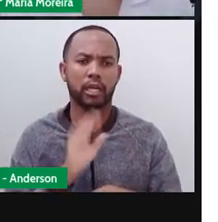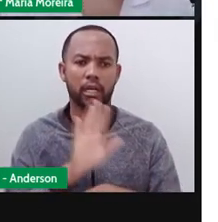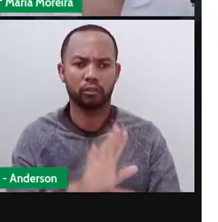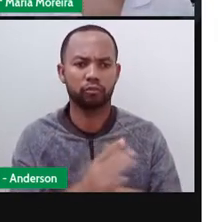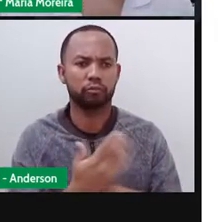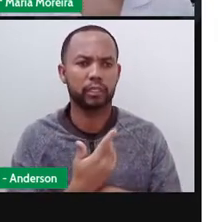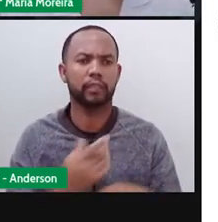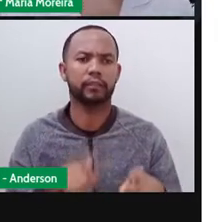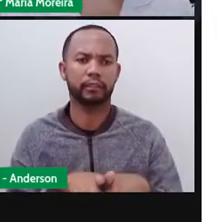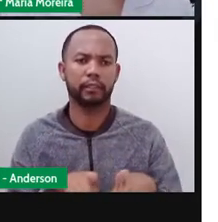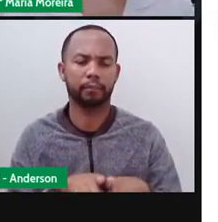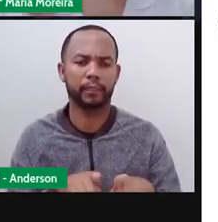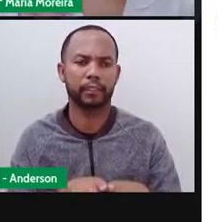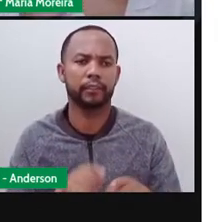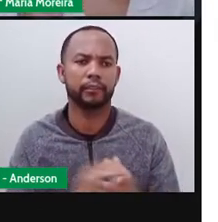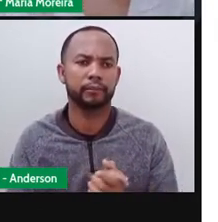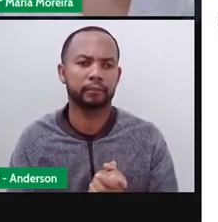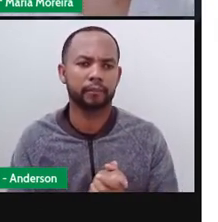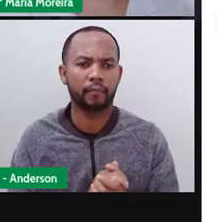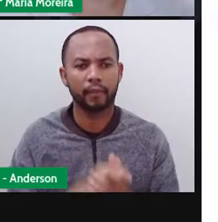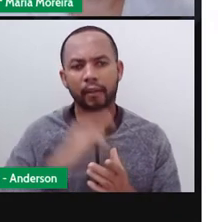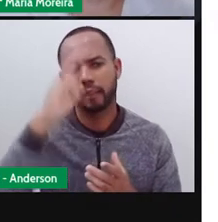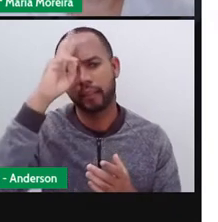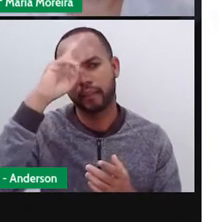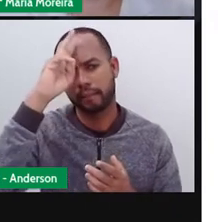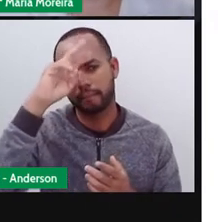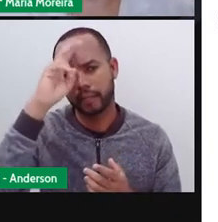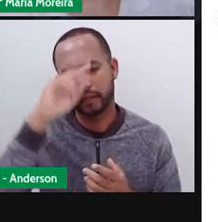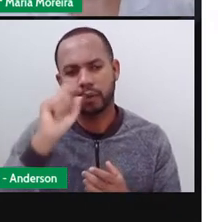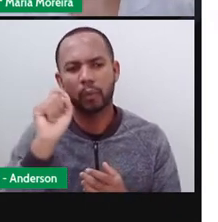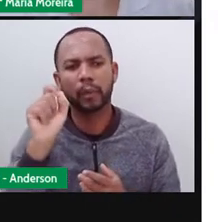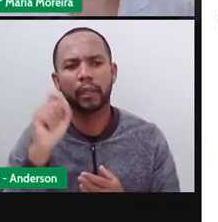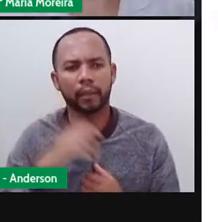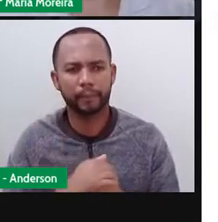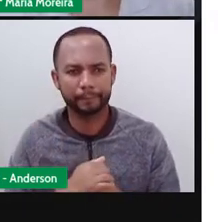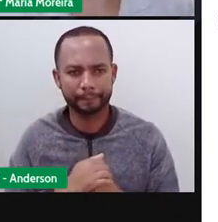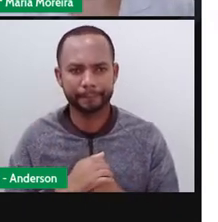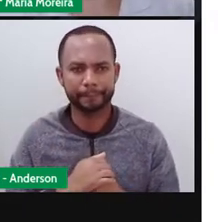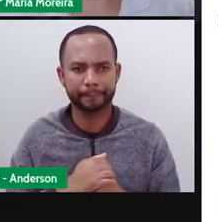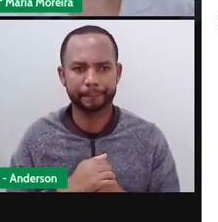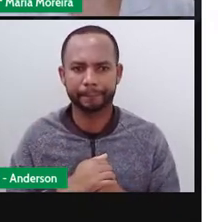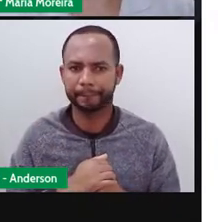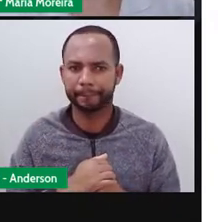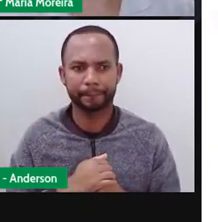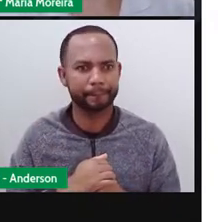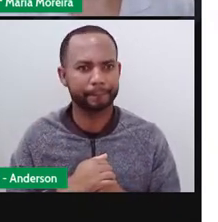boa de volta. Isso lembra vocês alguma coisa? Te lembra, Anderson?